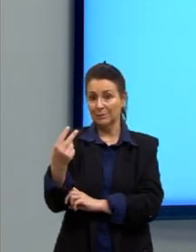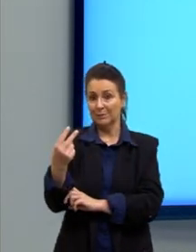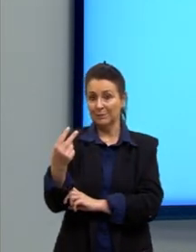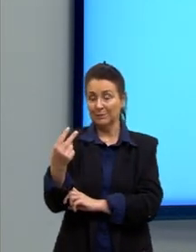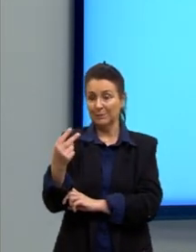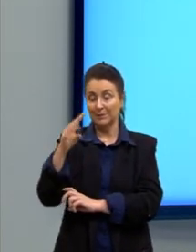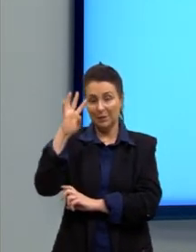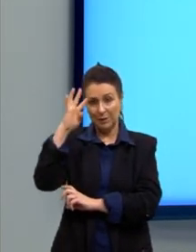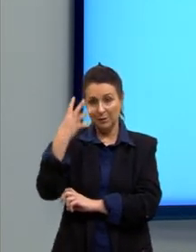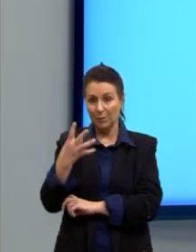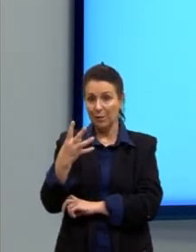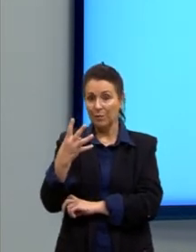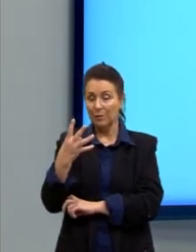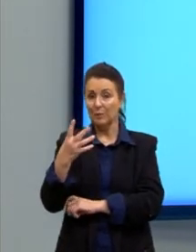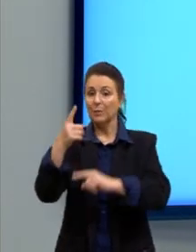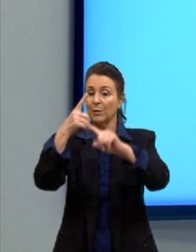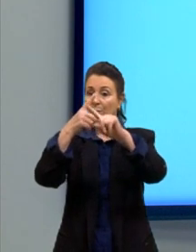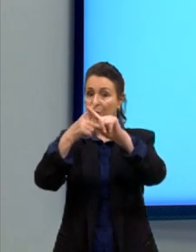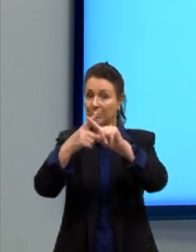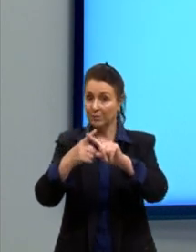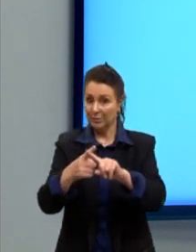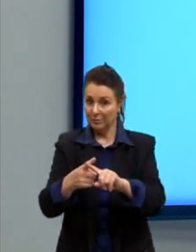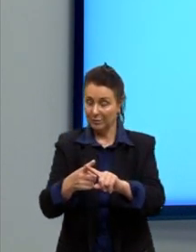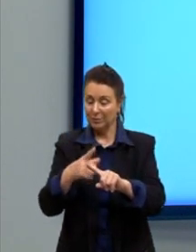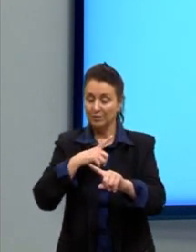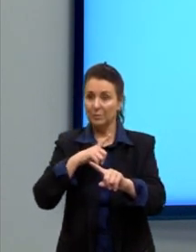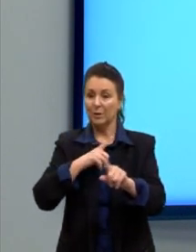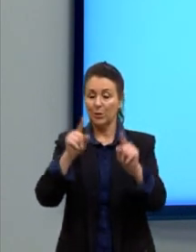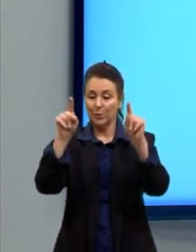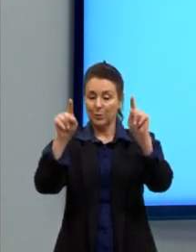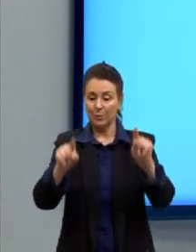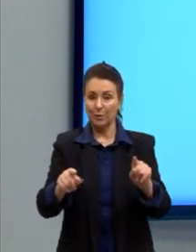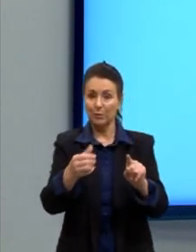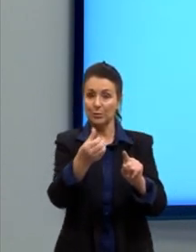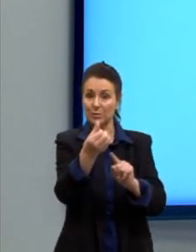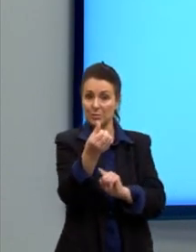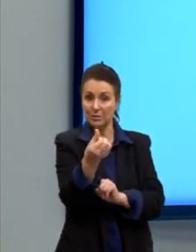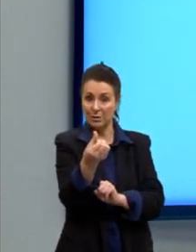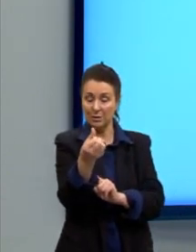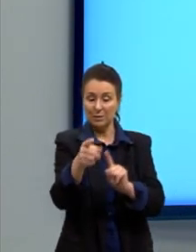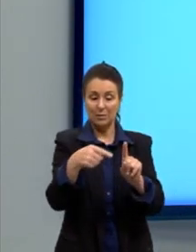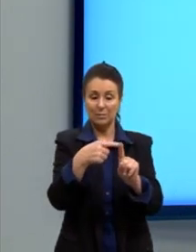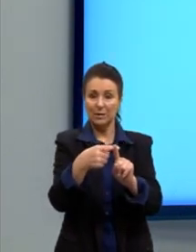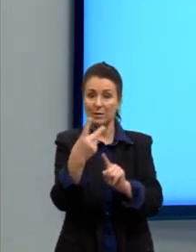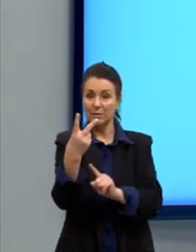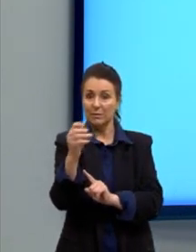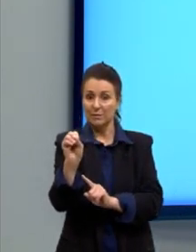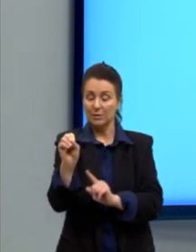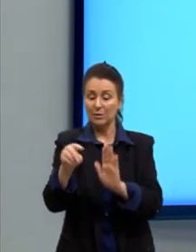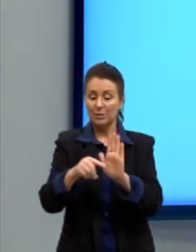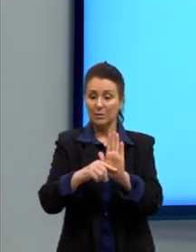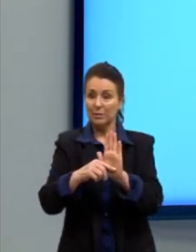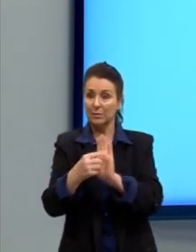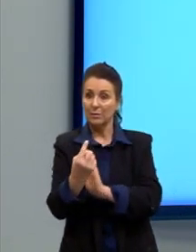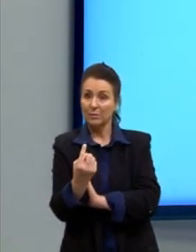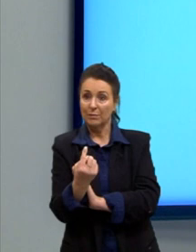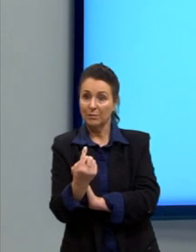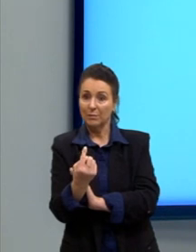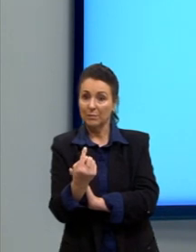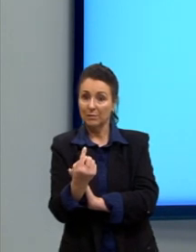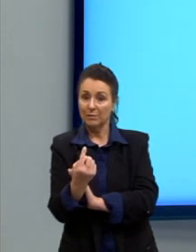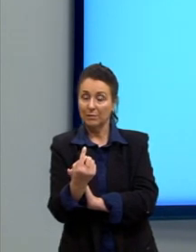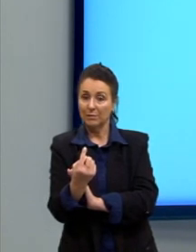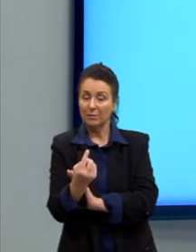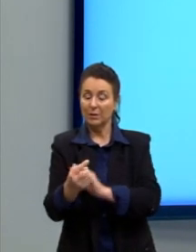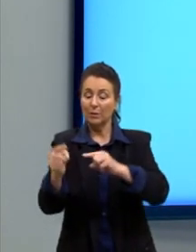Resolvendo o produto, nós teríamos o módulo de 6 mais 20 menos 1. E